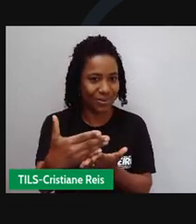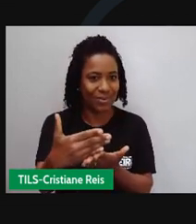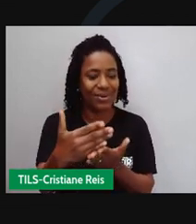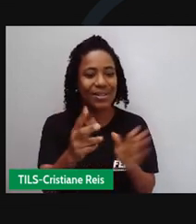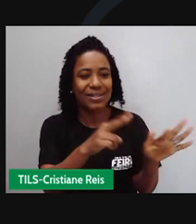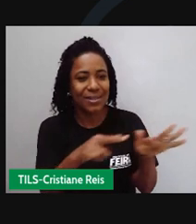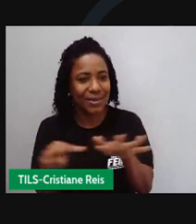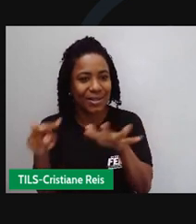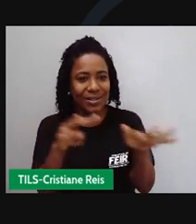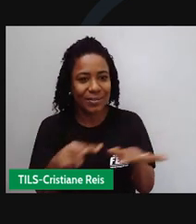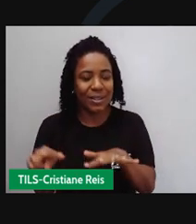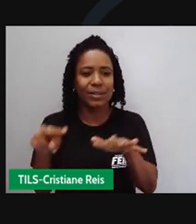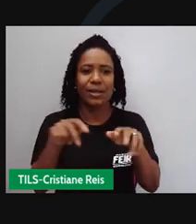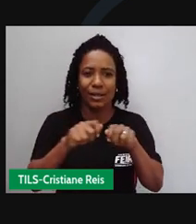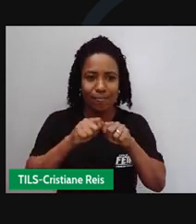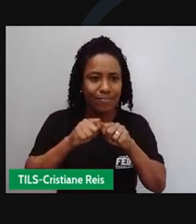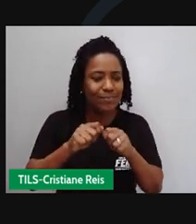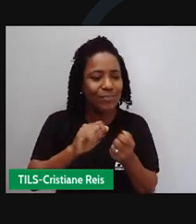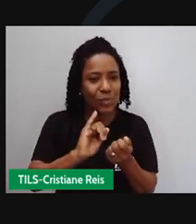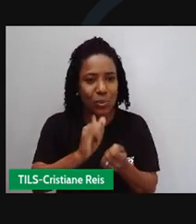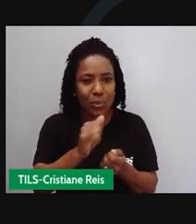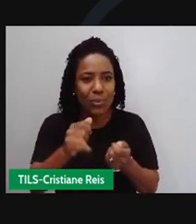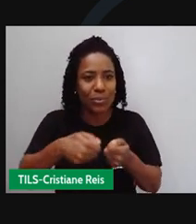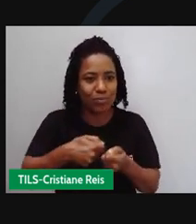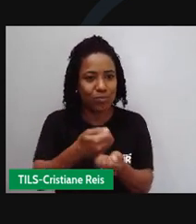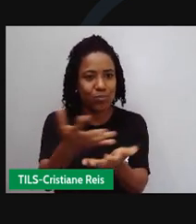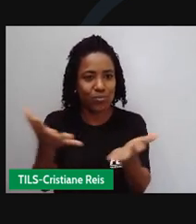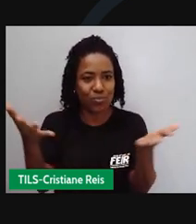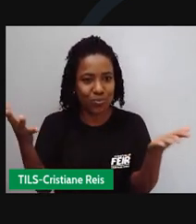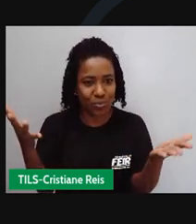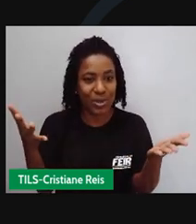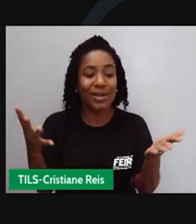da revista Veja que manteria até 1989.